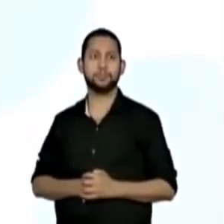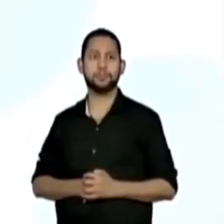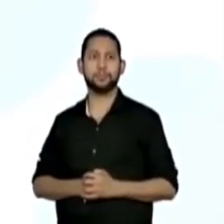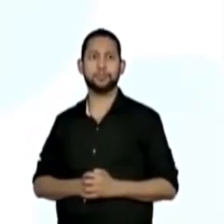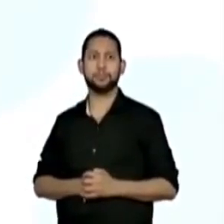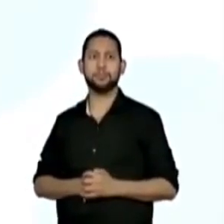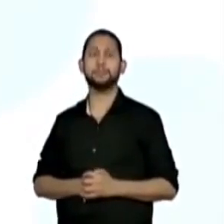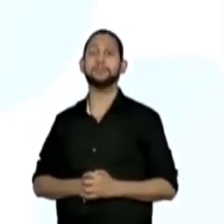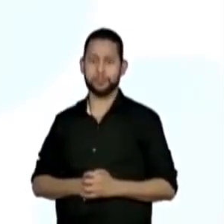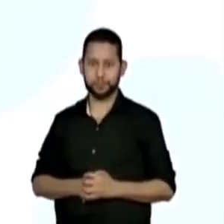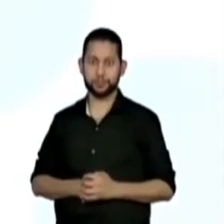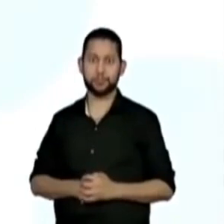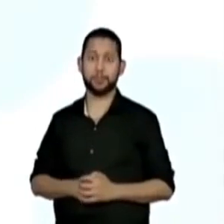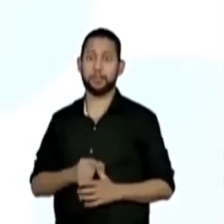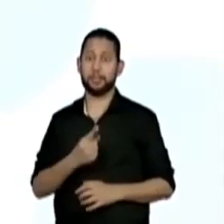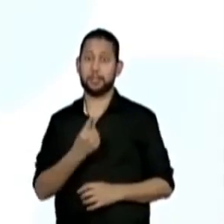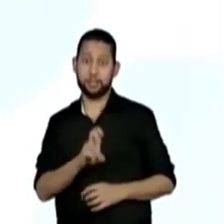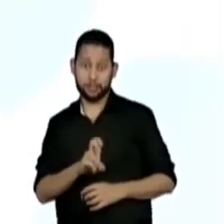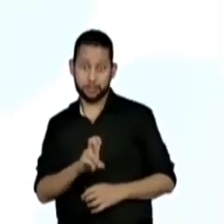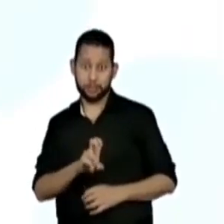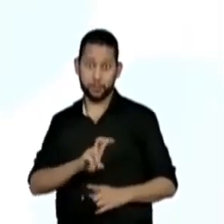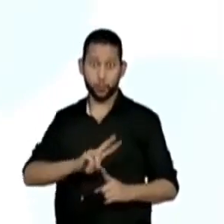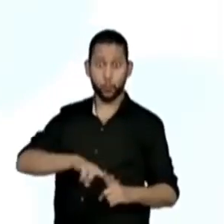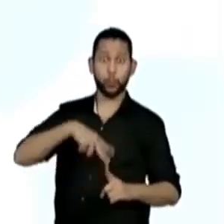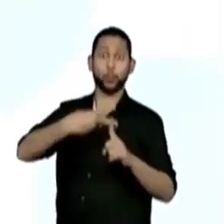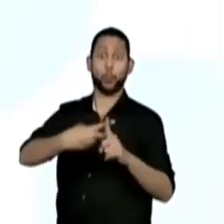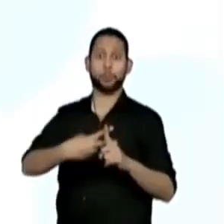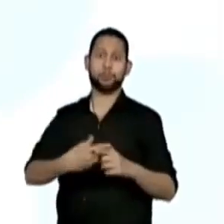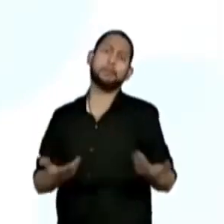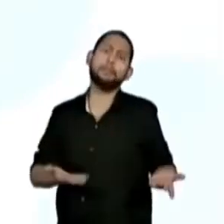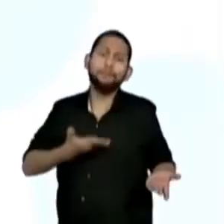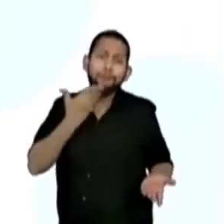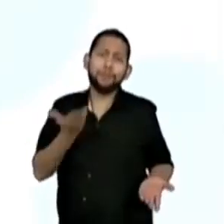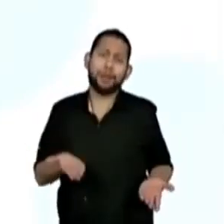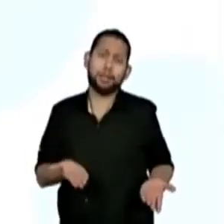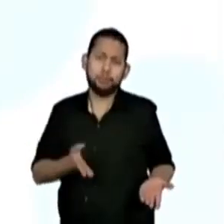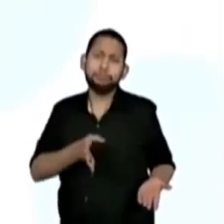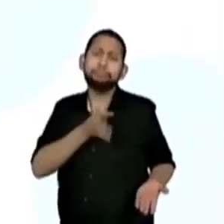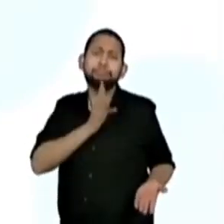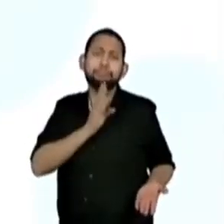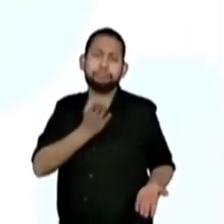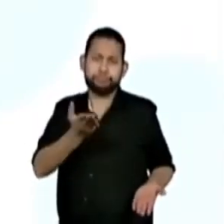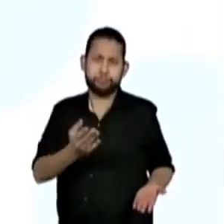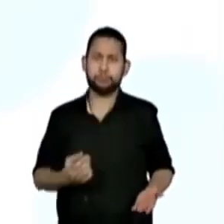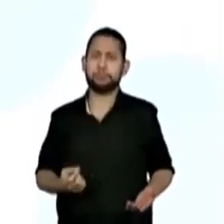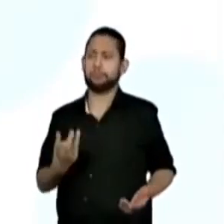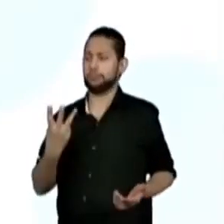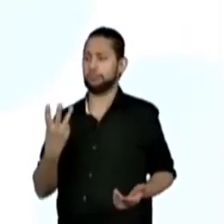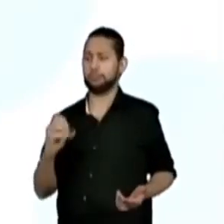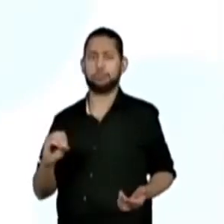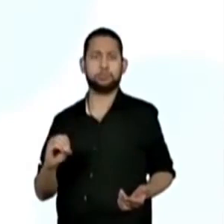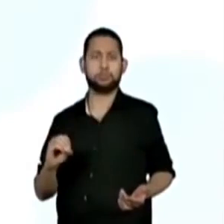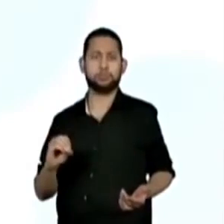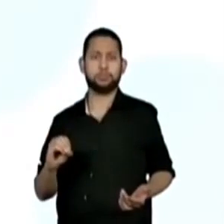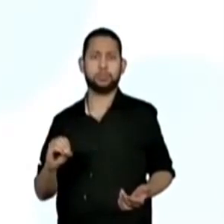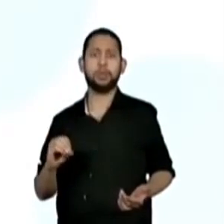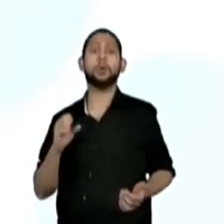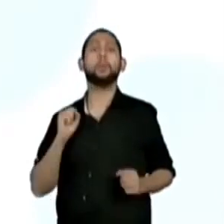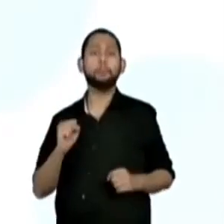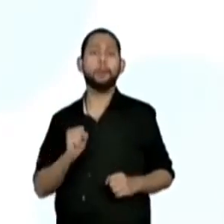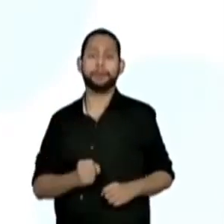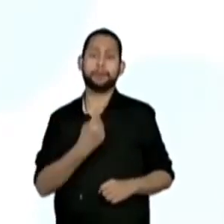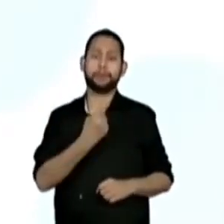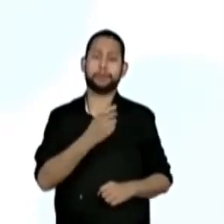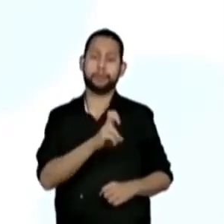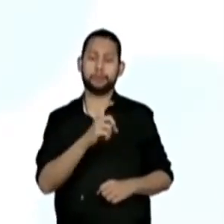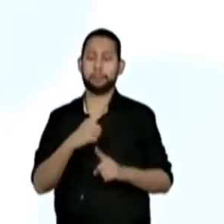O dobro de 15. Aí, tá fácil, né? O dobro de 15 é... Pode ser 15 mais